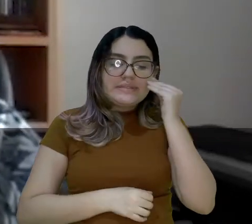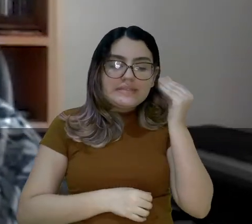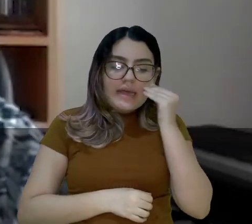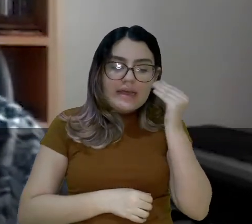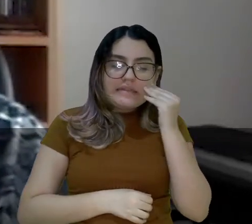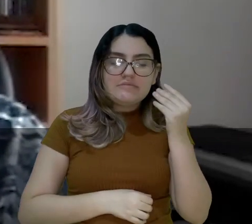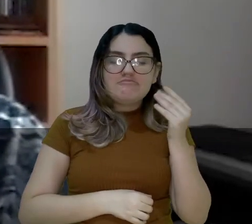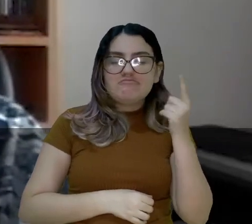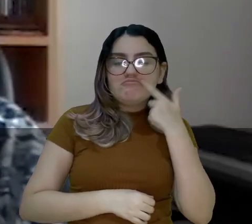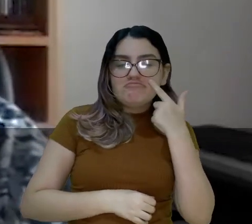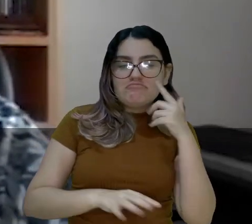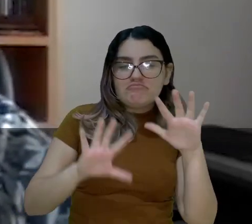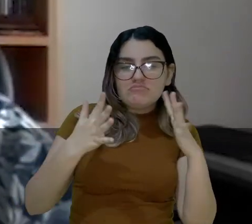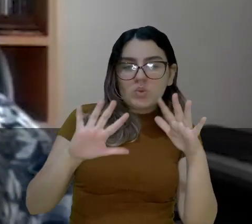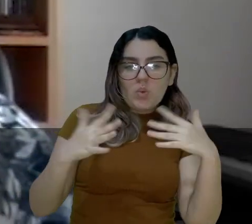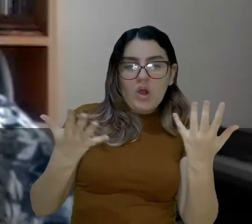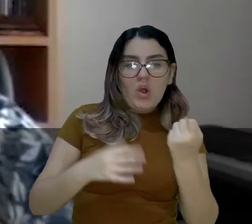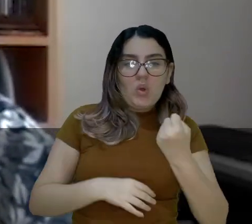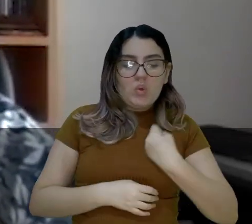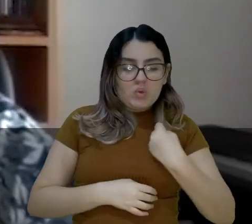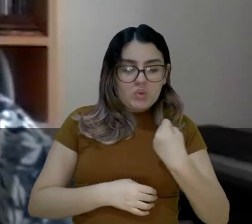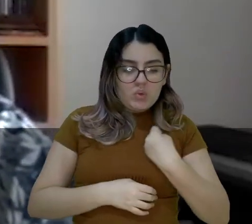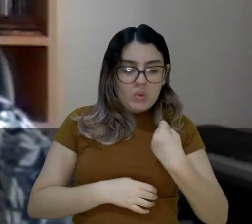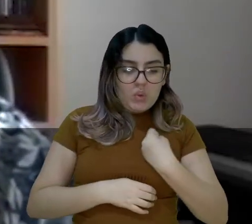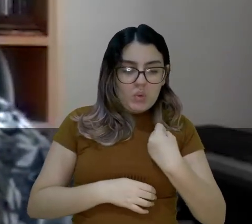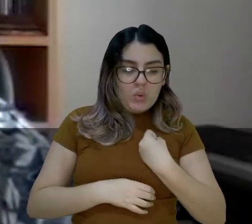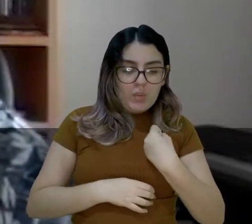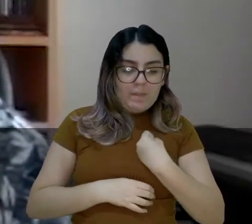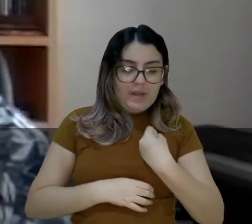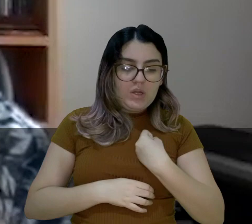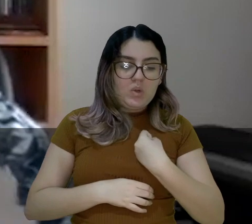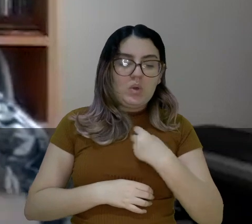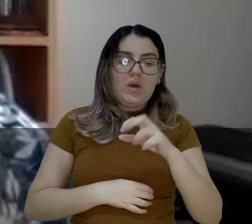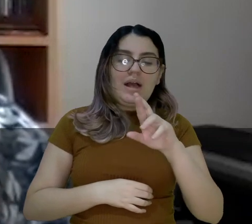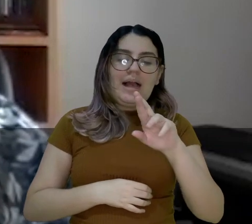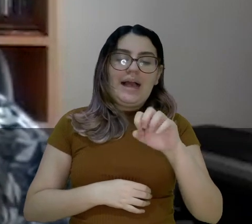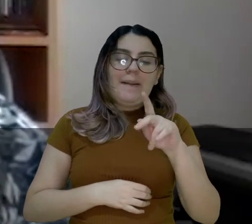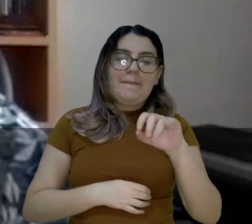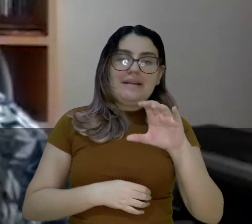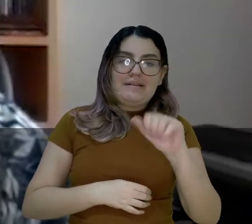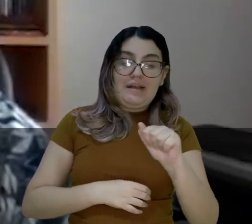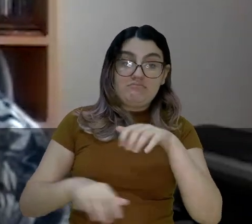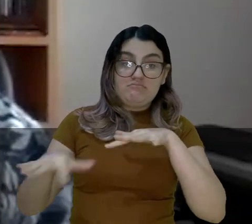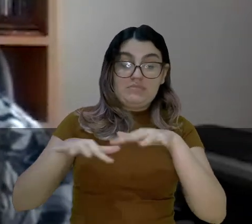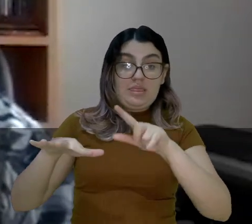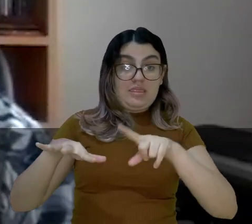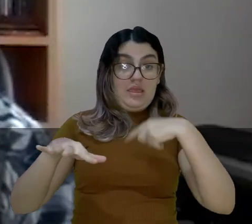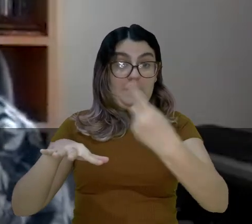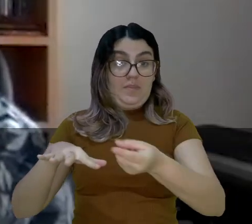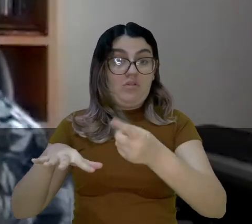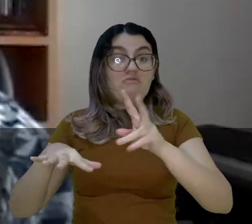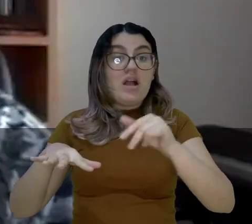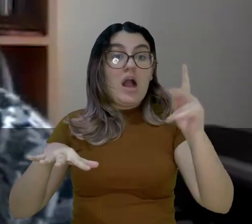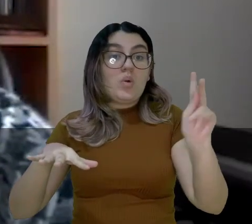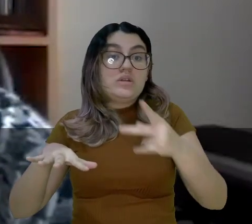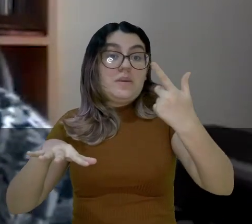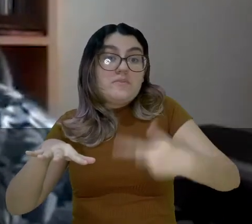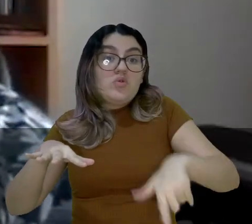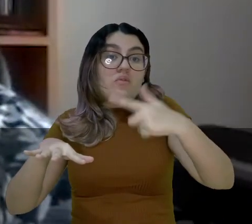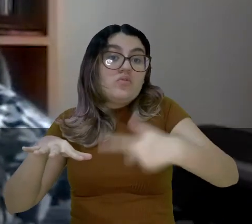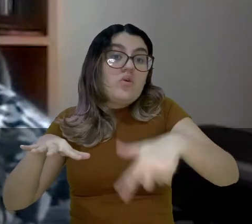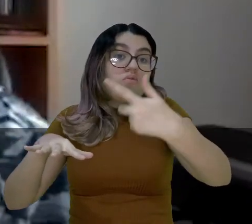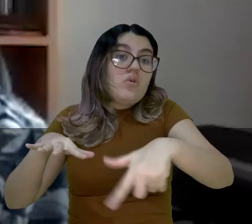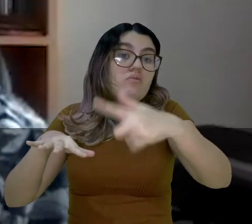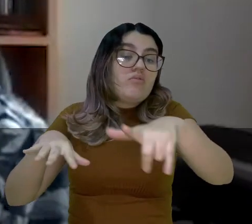eu tento estimar quanto é o número de réplicas depois do terremoto. Porque depois do terremoto tem muitos